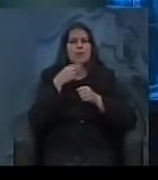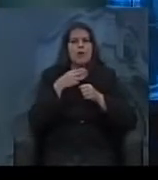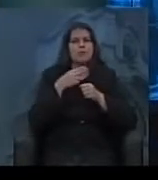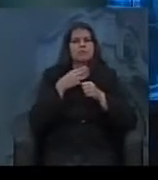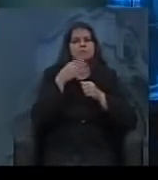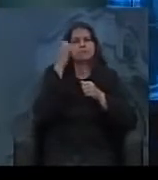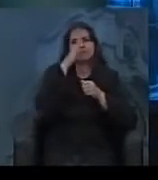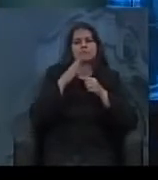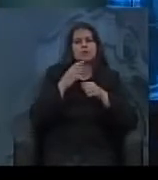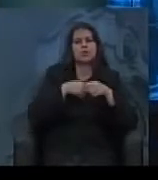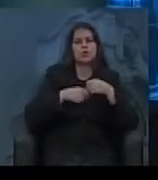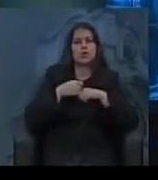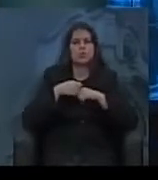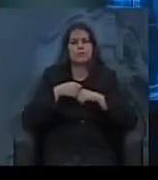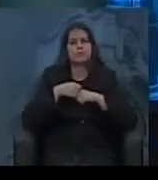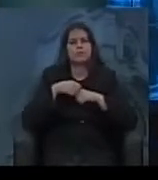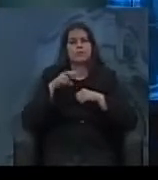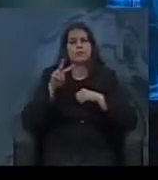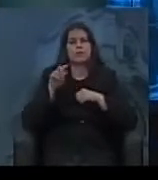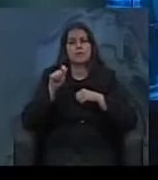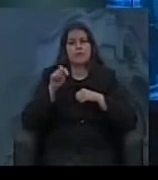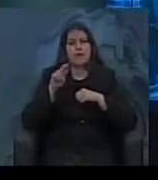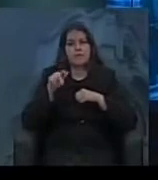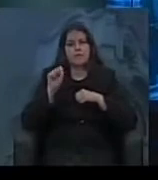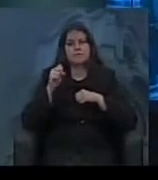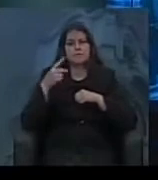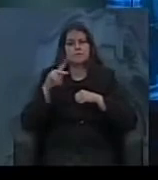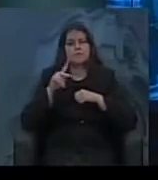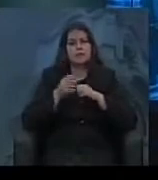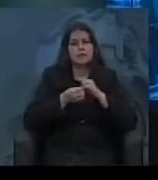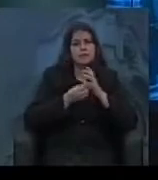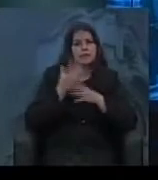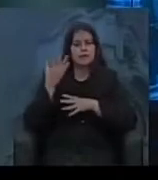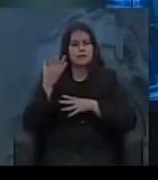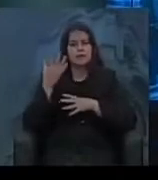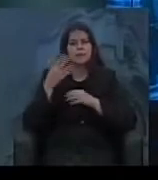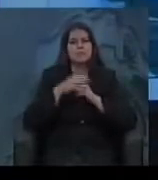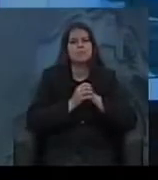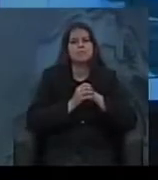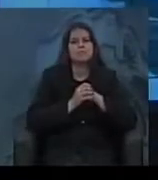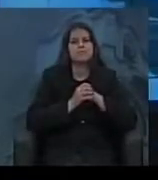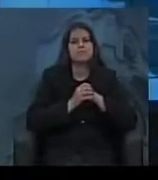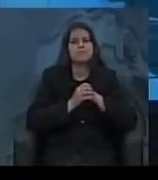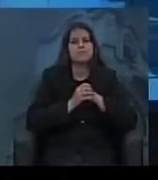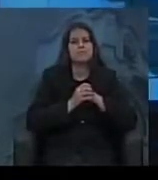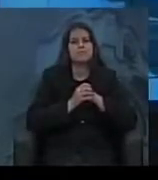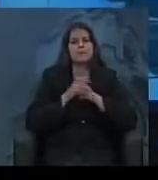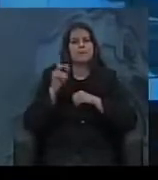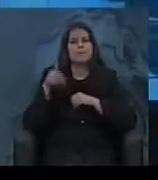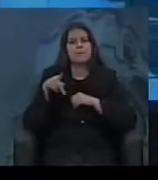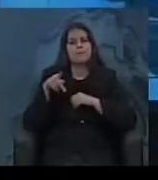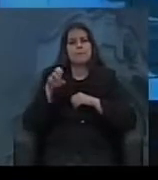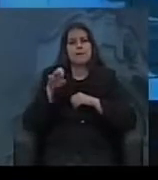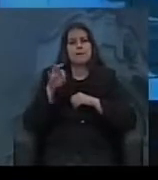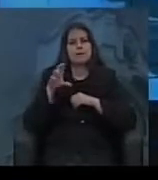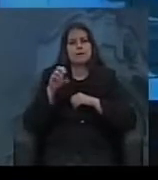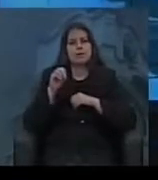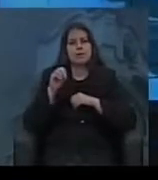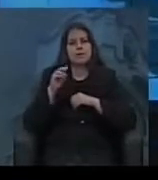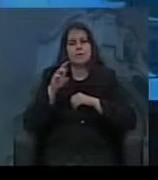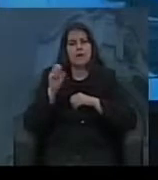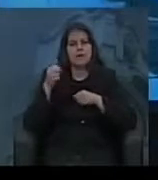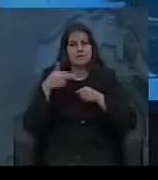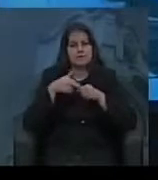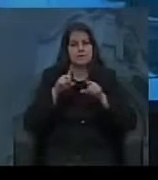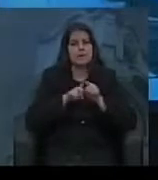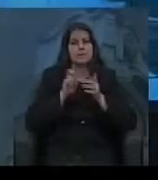econômico. Ou seja, o Vargas, ele cria a questão, é criada a Petrobras, no segundo governo Vargas, é